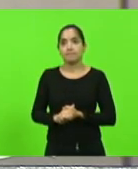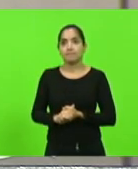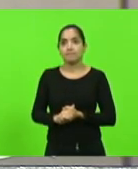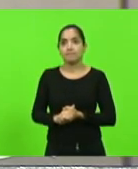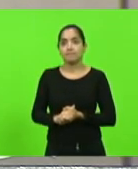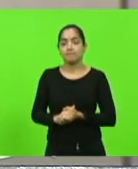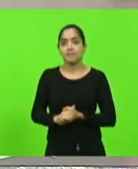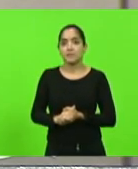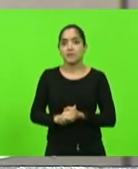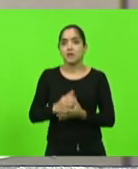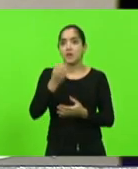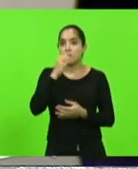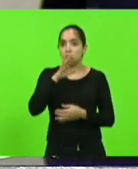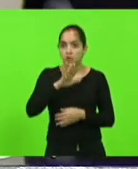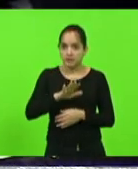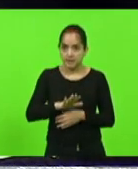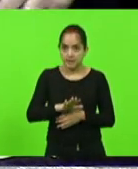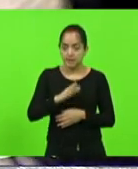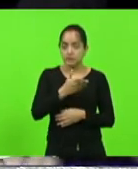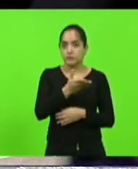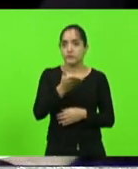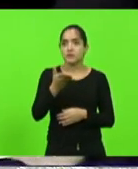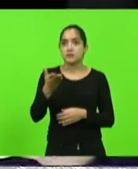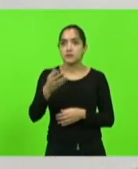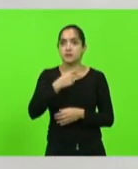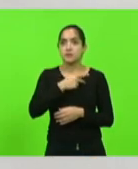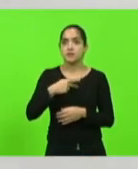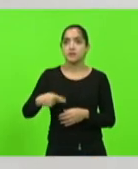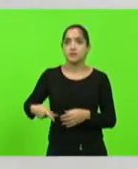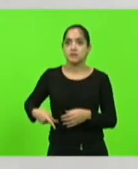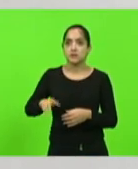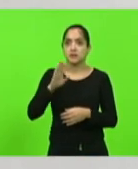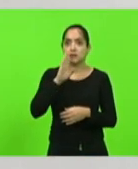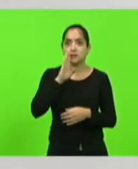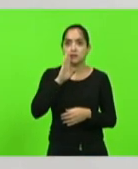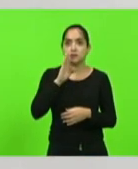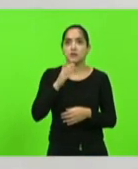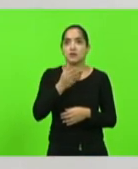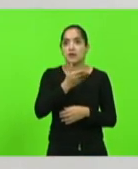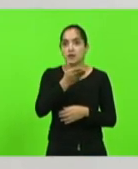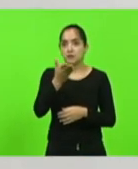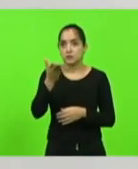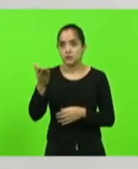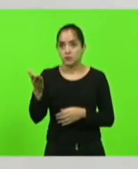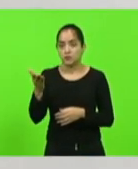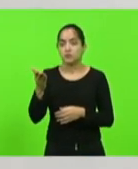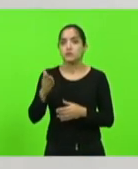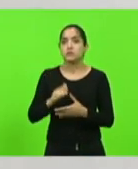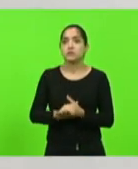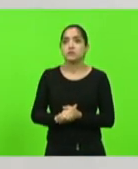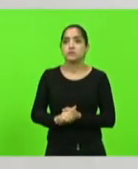Boa tarde a todos. Boa tarde, presidente Nilson Berlanda, a todos os demais colegas.